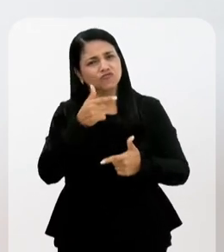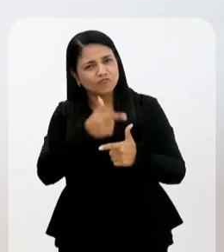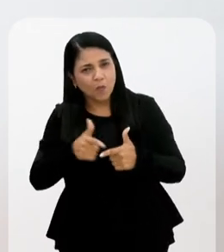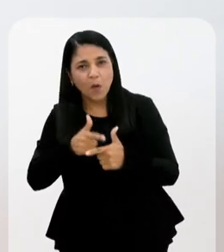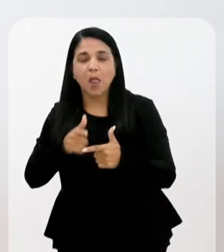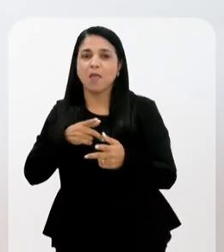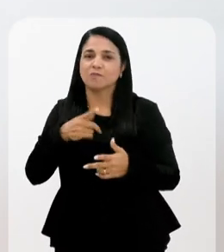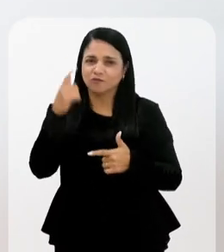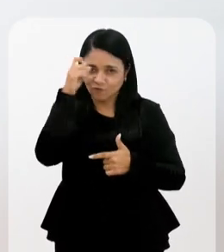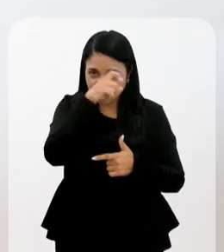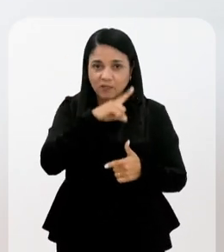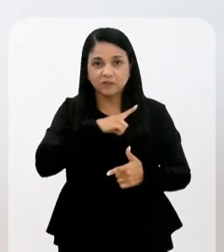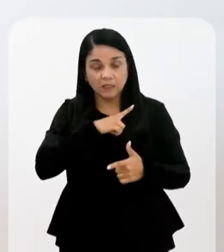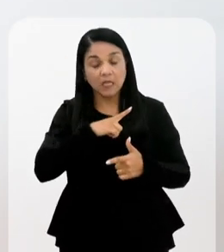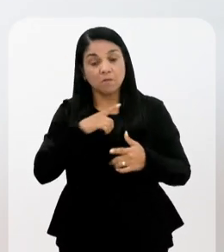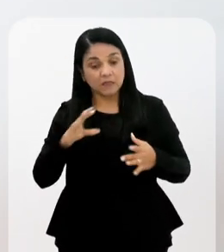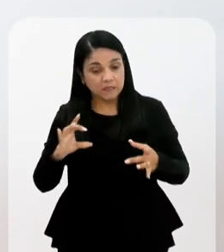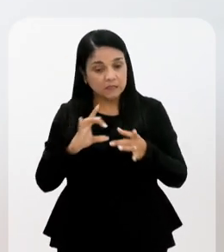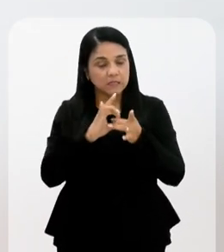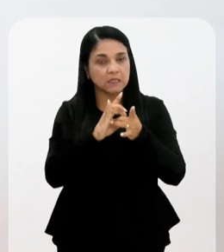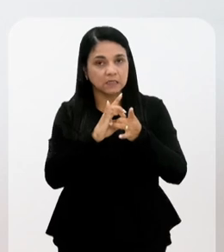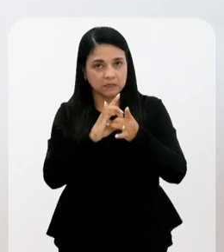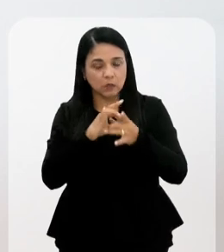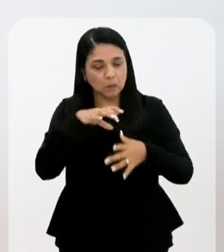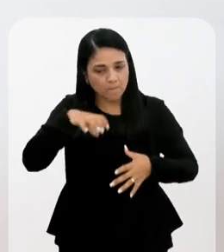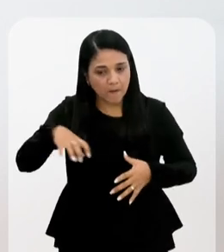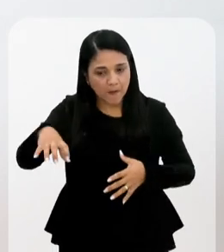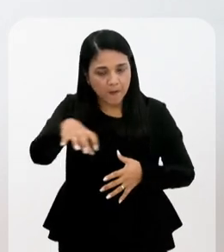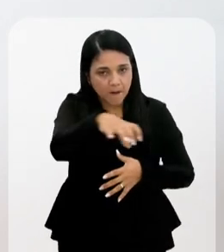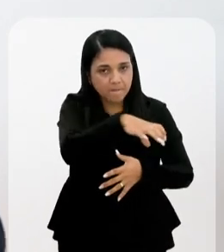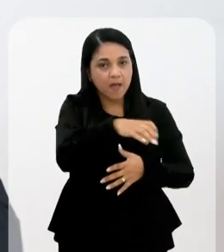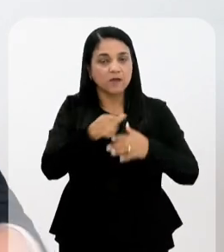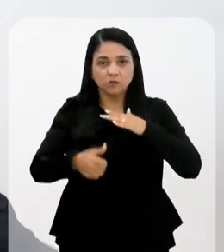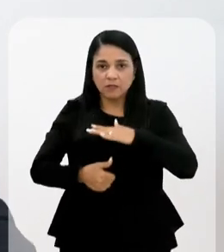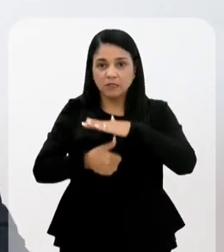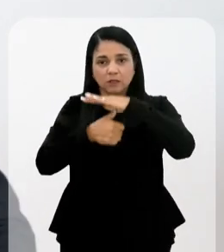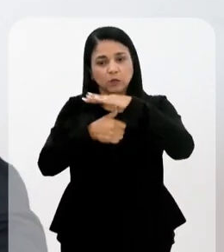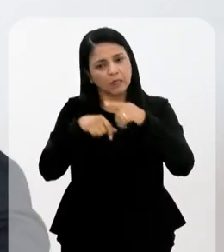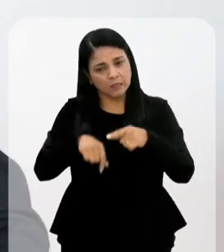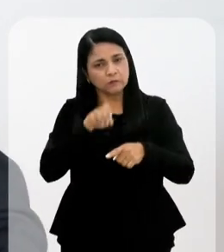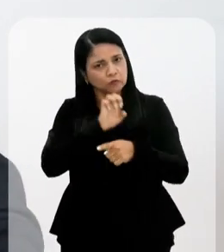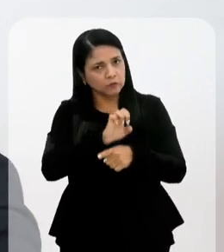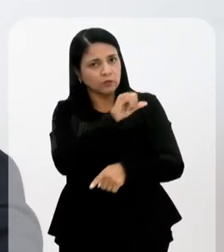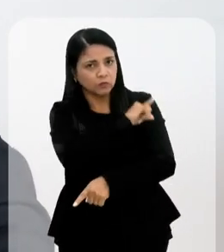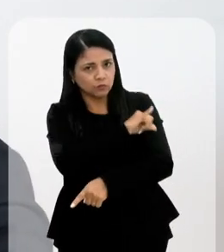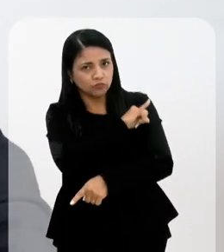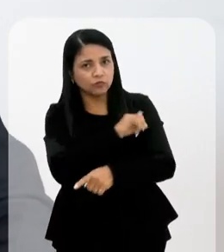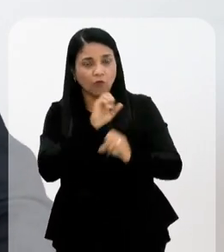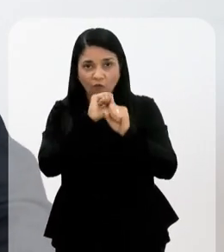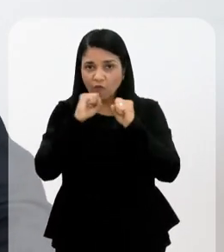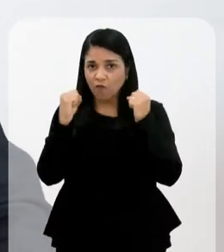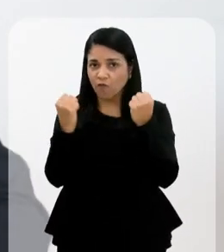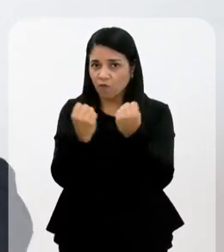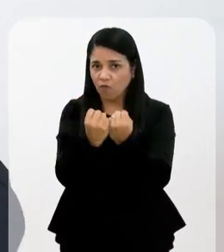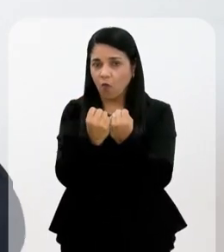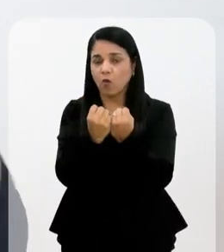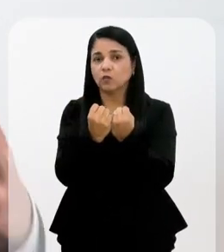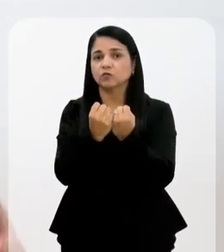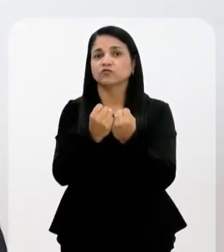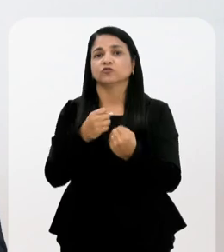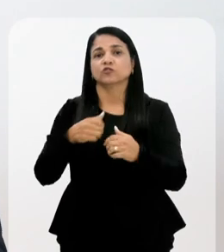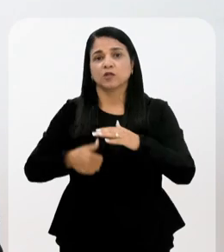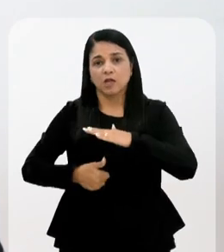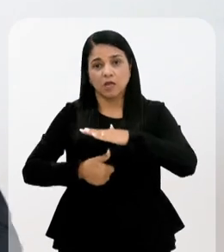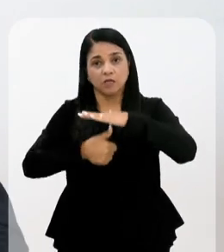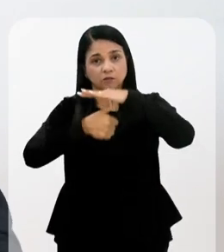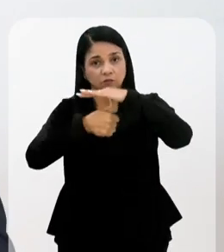Então, essa integração em rede, ela é muito boa. Então, eu acho que os reitores, até no Estado do Rio de Janeiro, né? A gente criou um fórum, que é o Fórum de